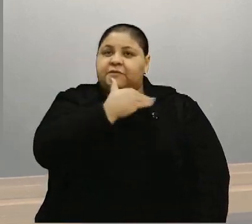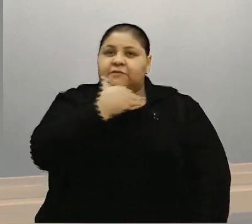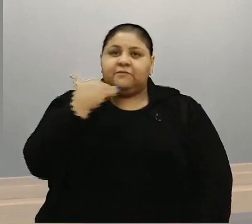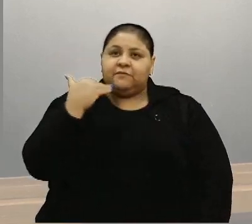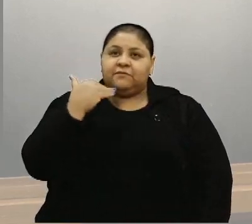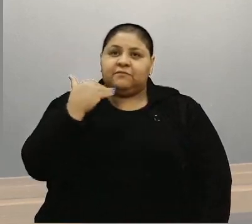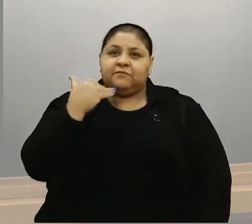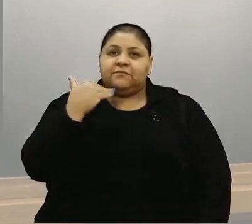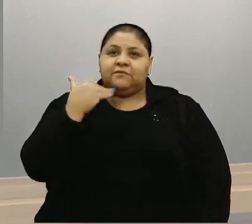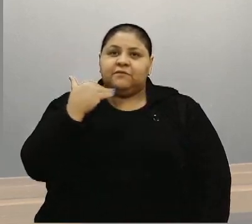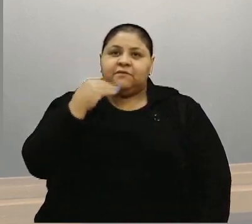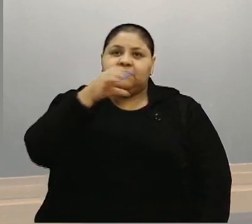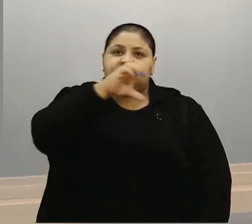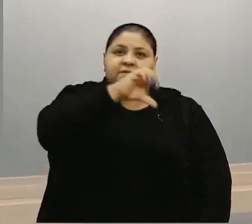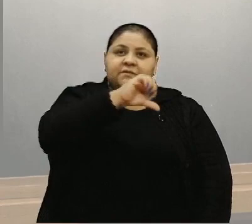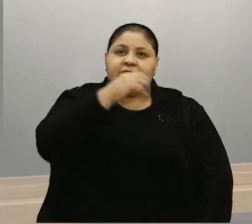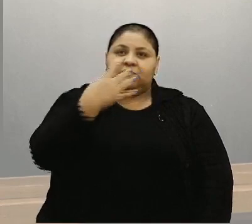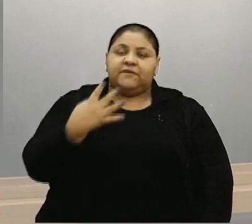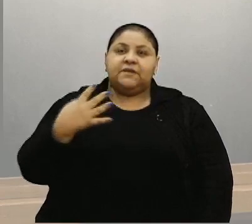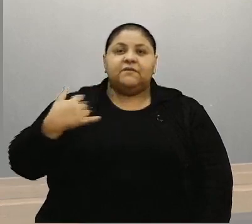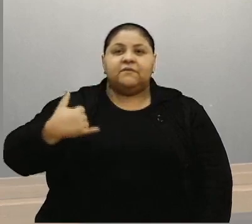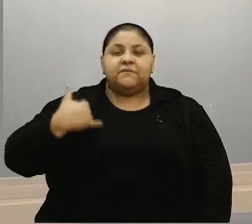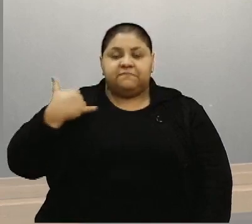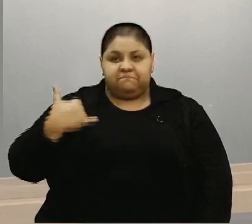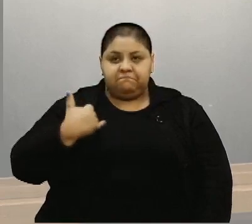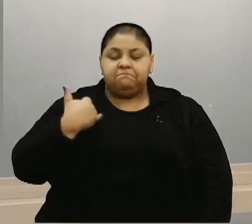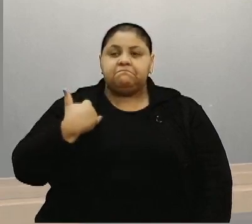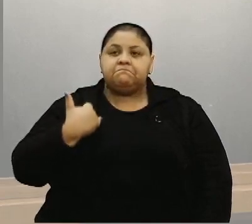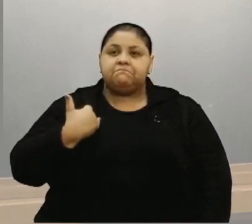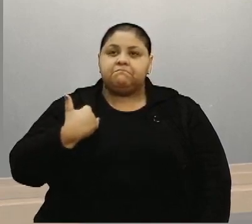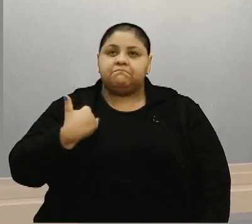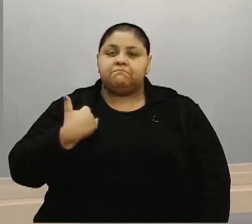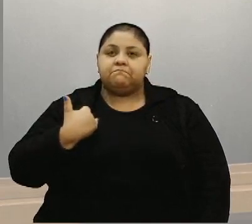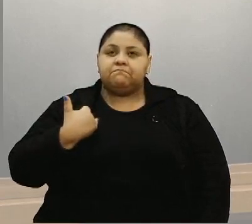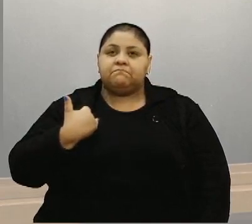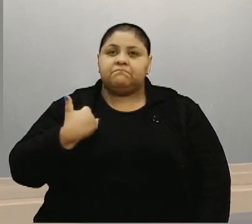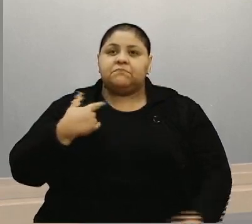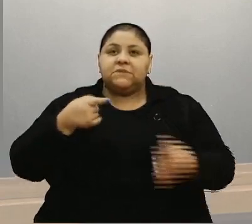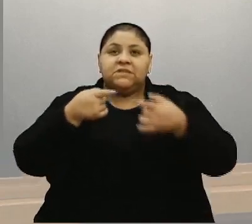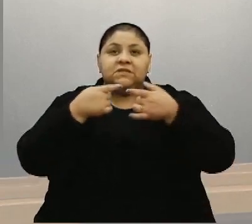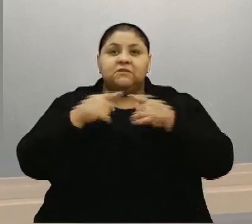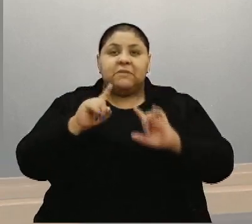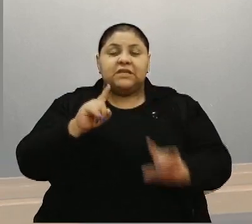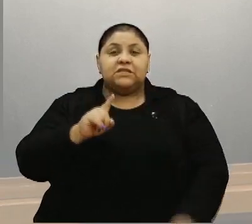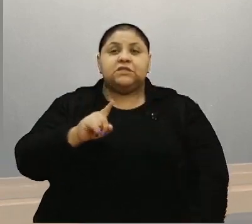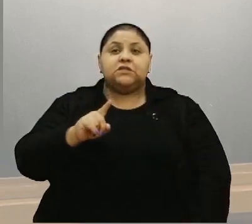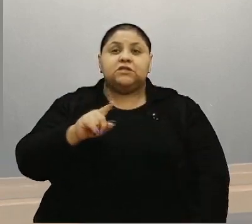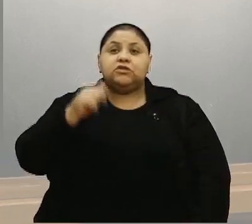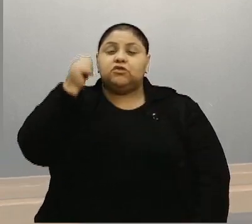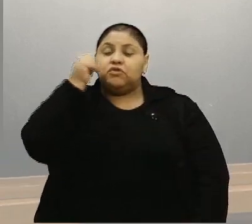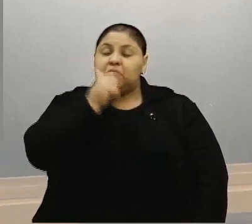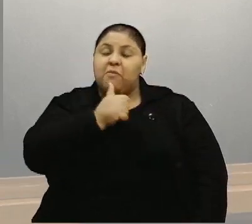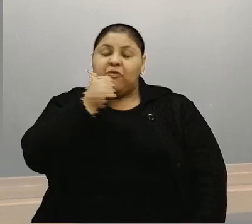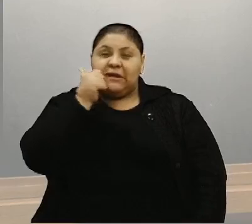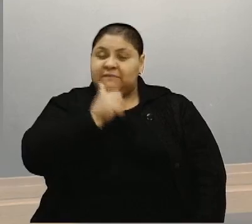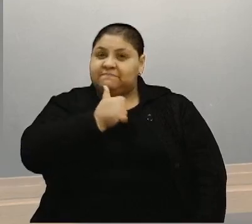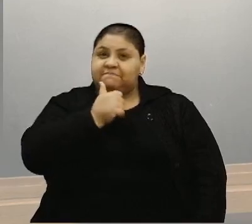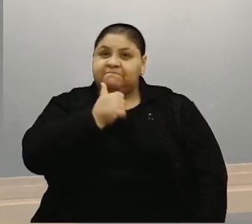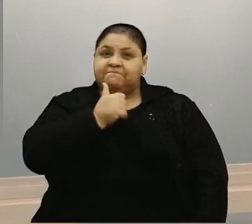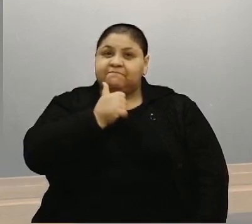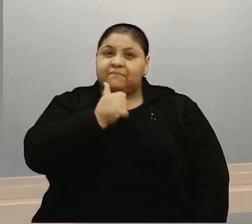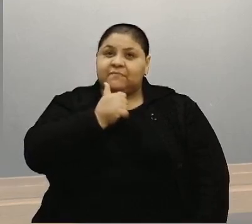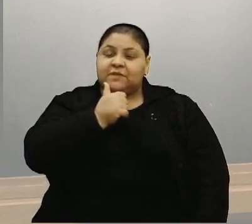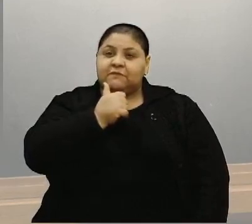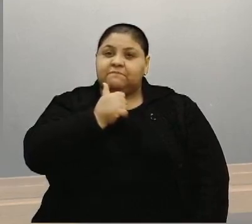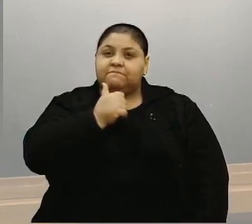94 anos, desculpa, 94 anos, mas foi uma mulher que até o pouco